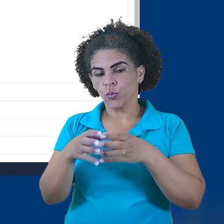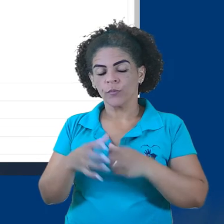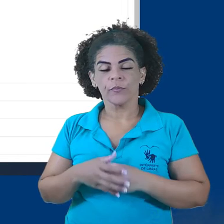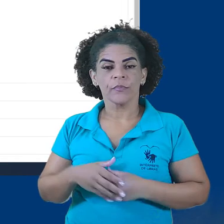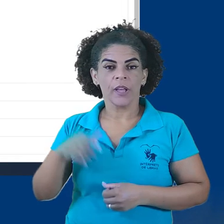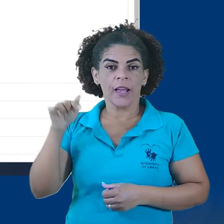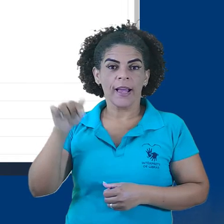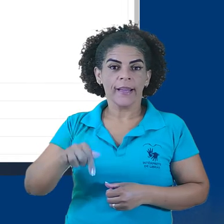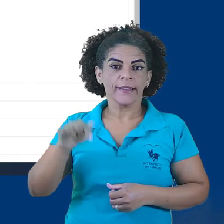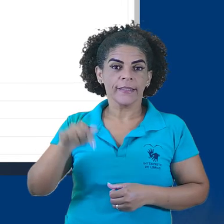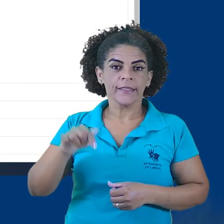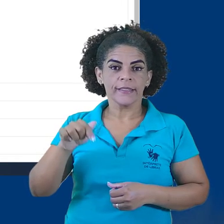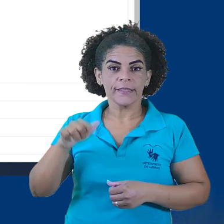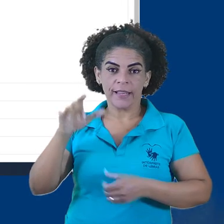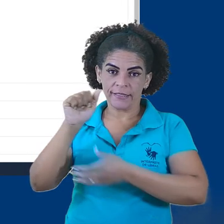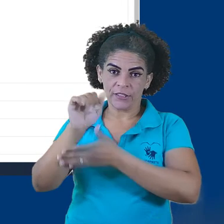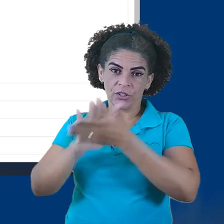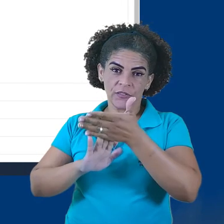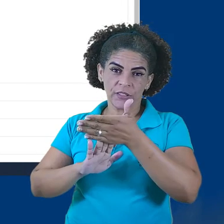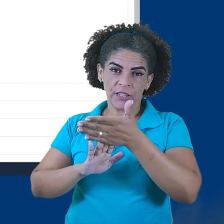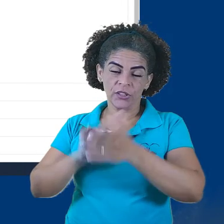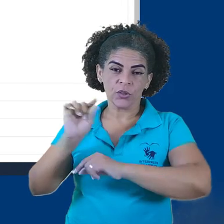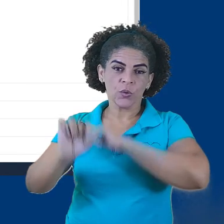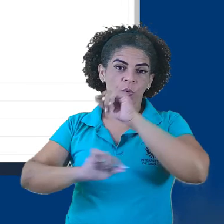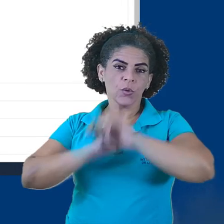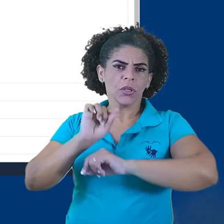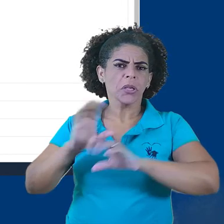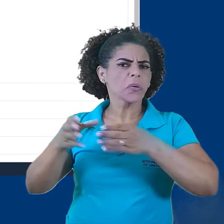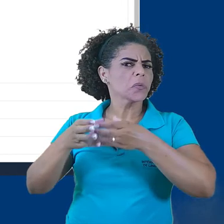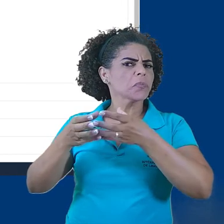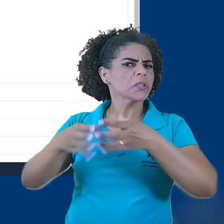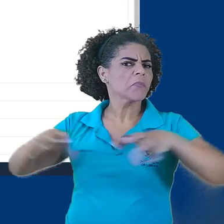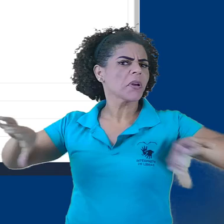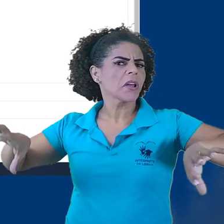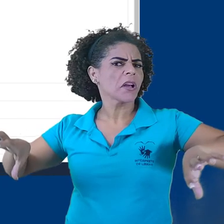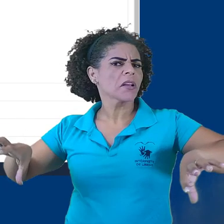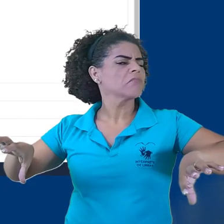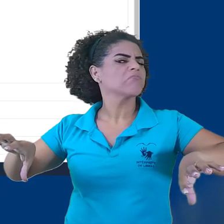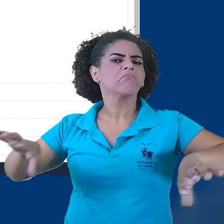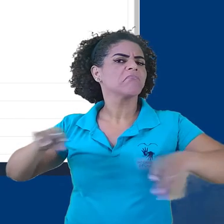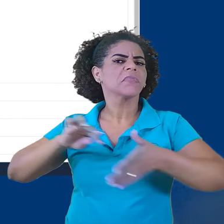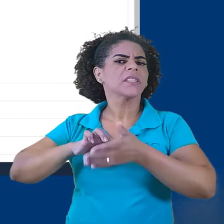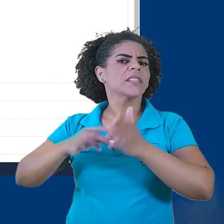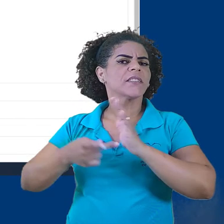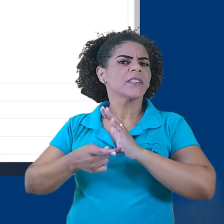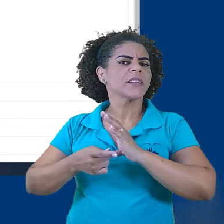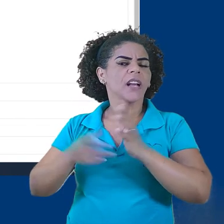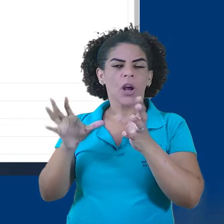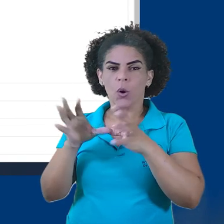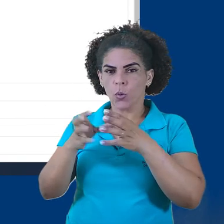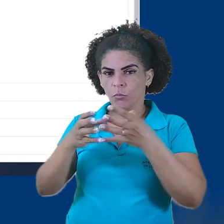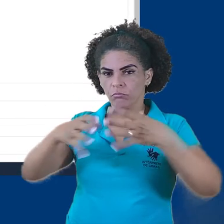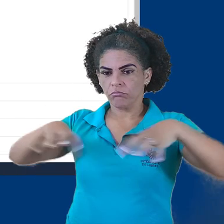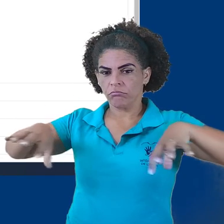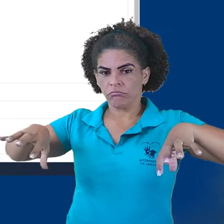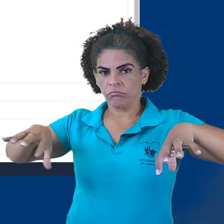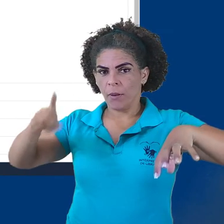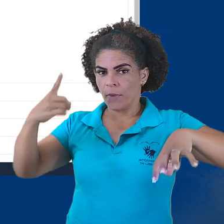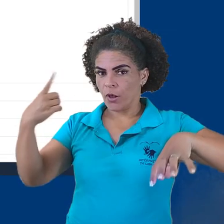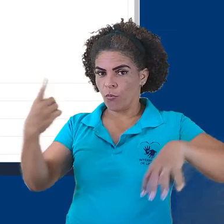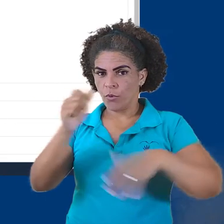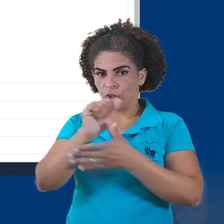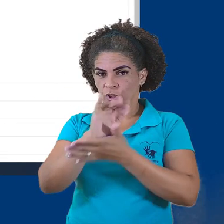de grupo, grupos separados ou não. Neste caso aqui da tarefa, em que grupos separados